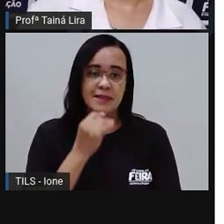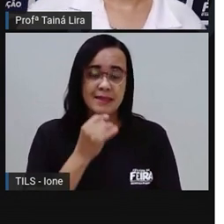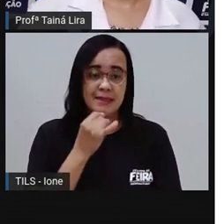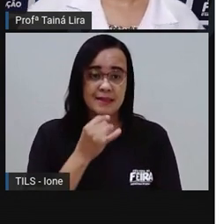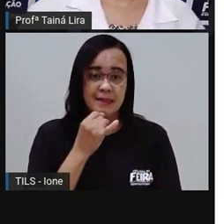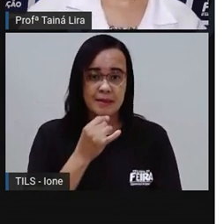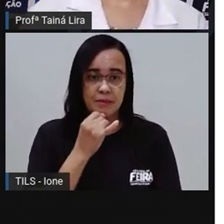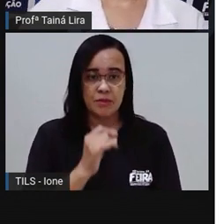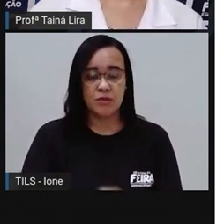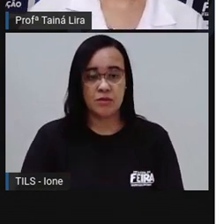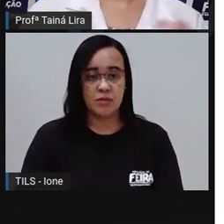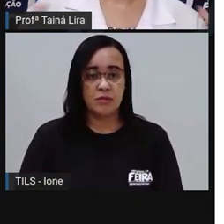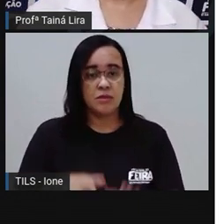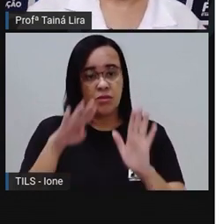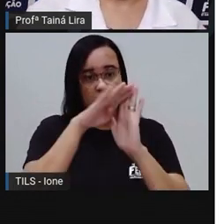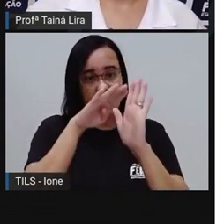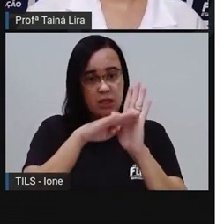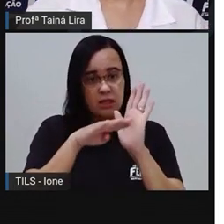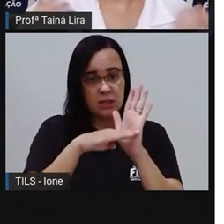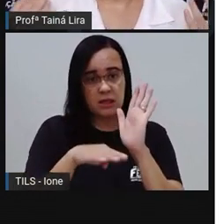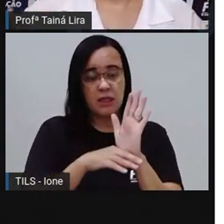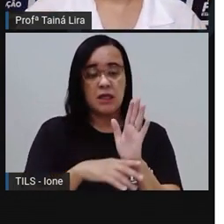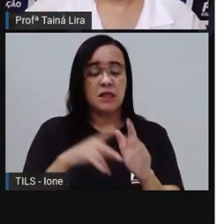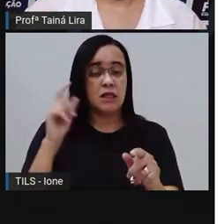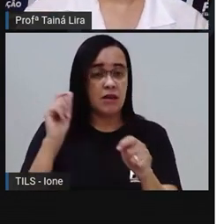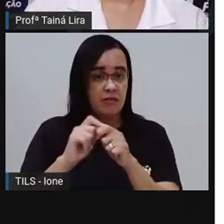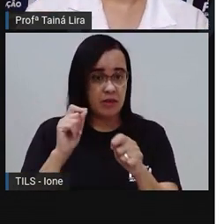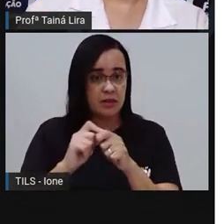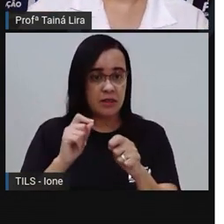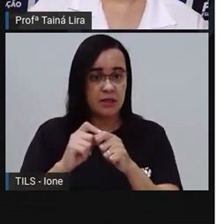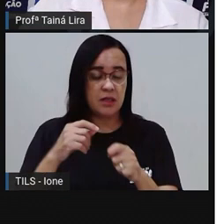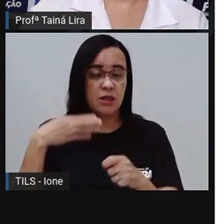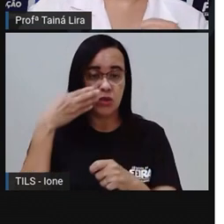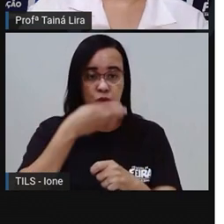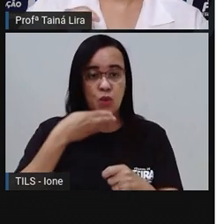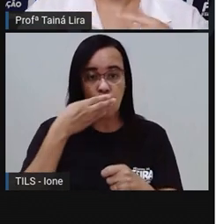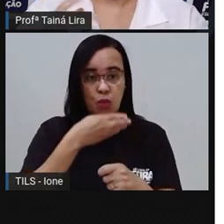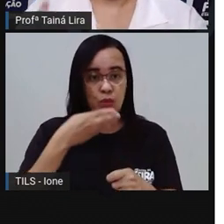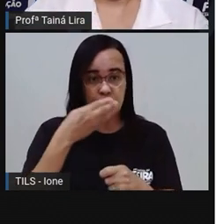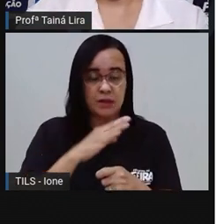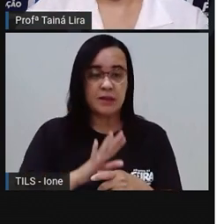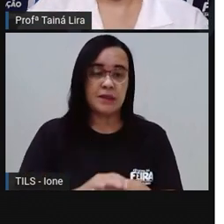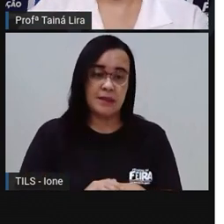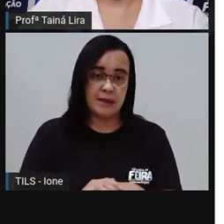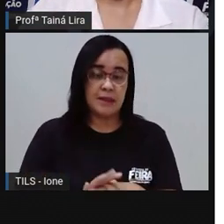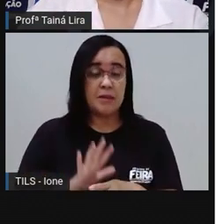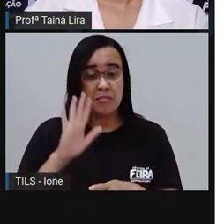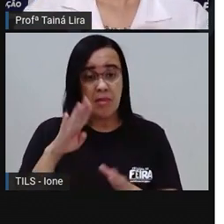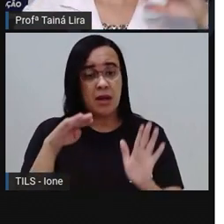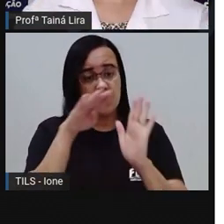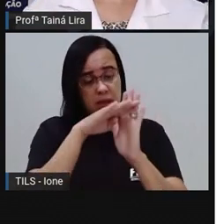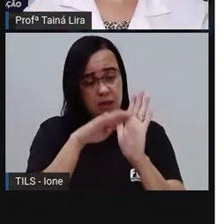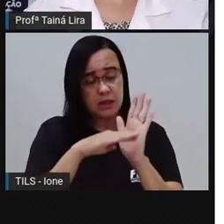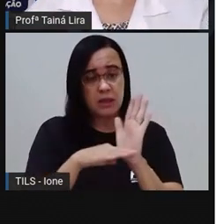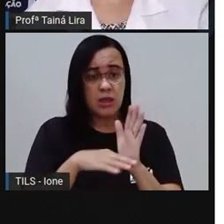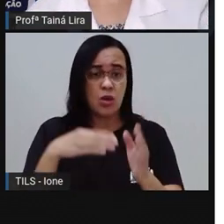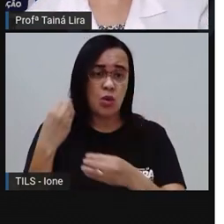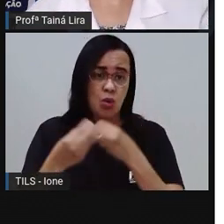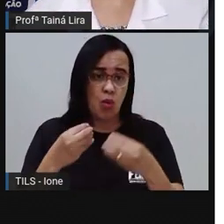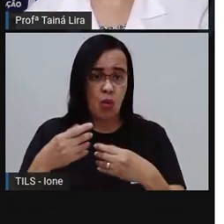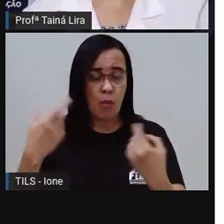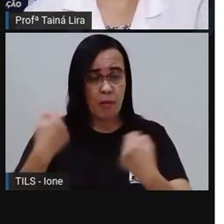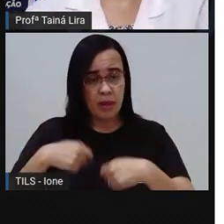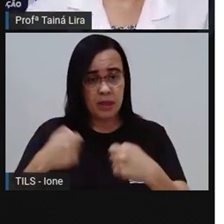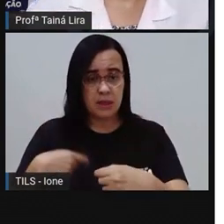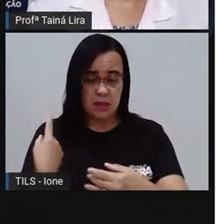tenho uma receita aqui Que é uma mousse Só que mousse É uma receita Que a gente bate no liquidificador E ela precisa